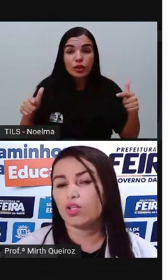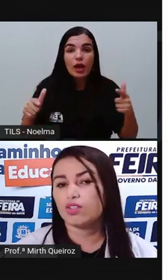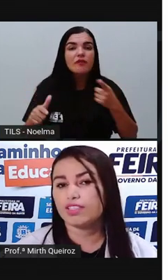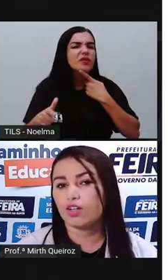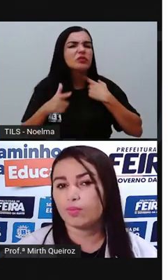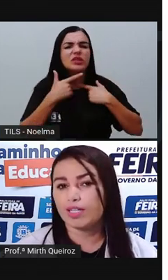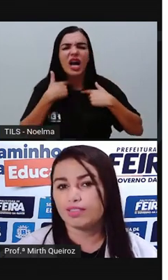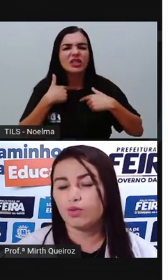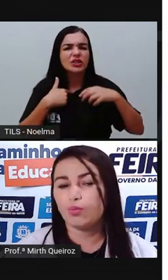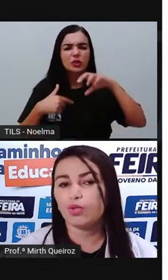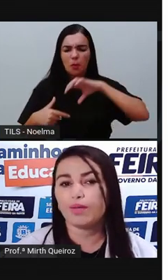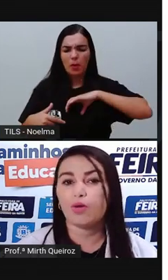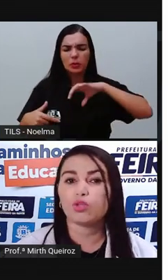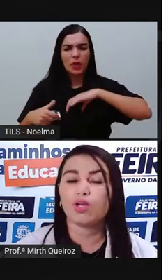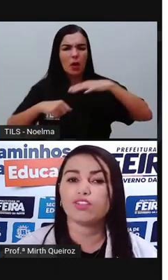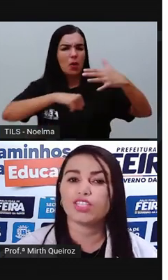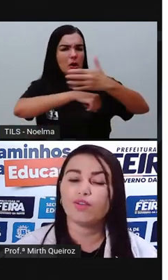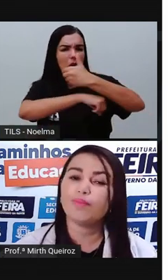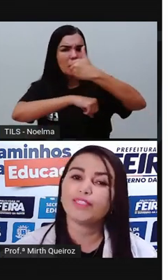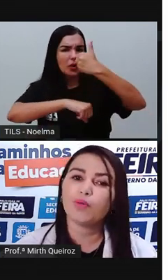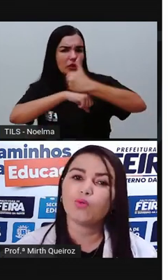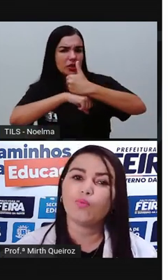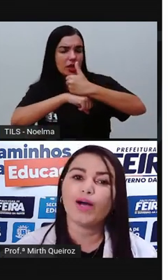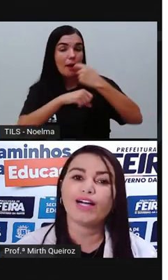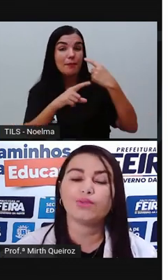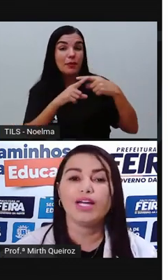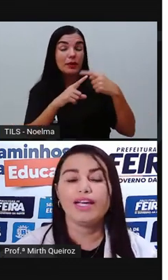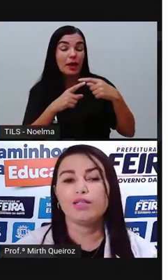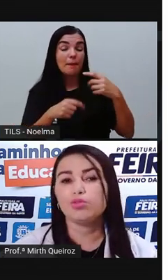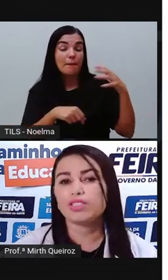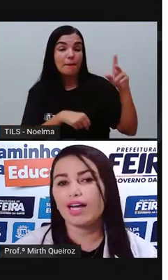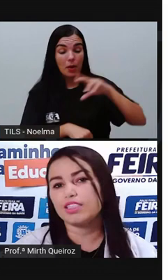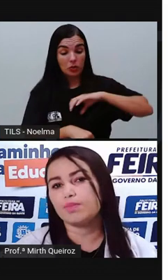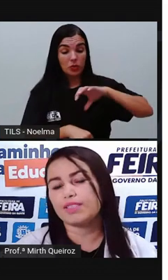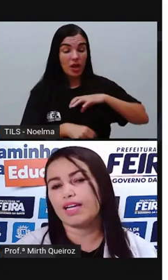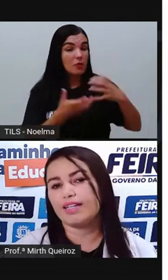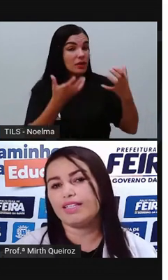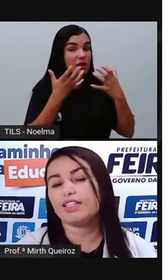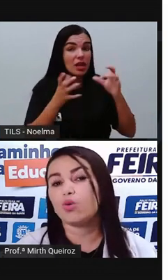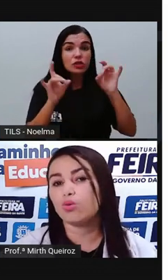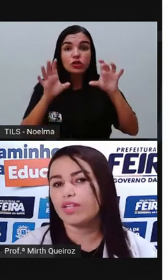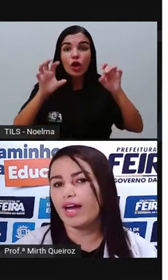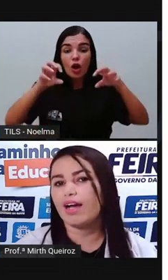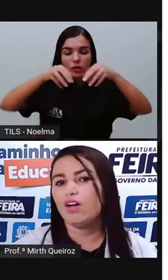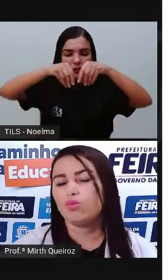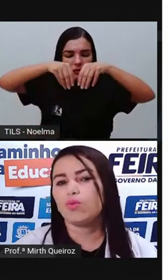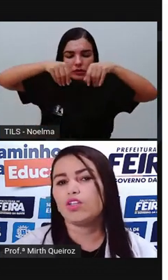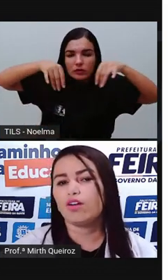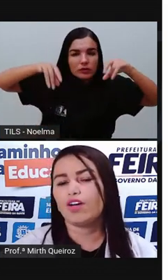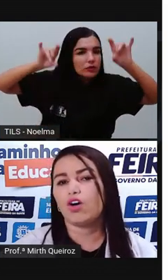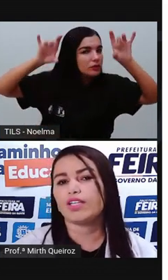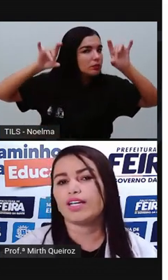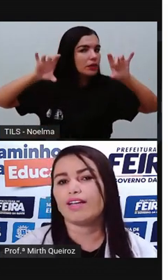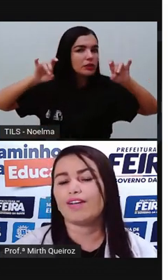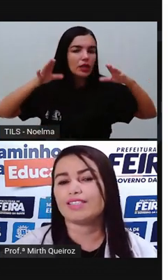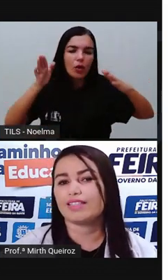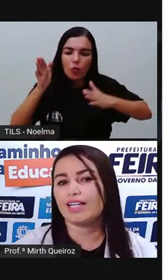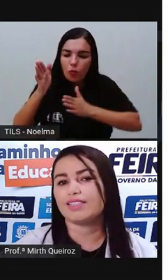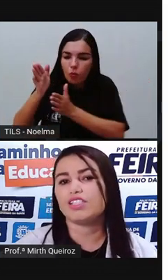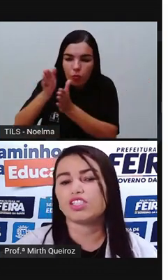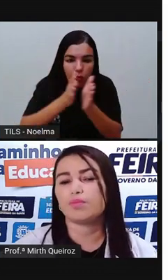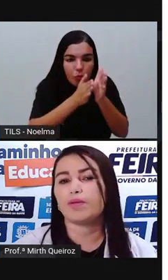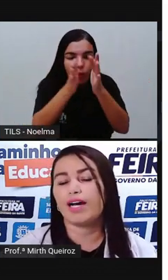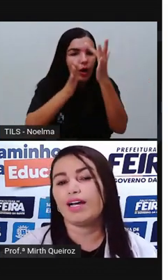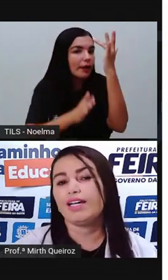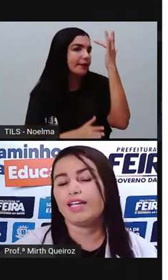interesse colonizar o Brasil, porque Portugal estava mais preocupado em buscar as especiarias, encontrar uma nova rota que levasse